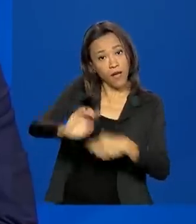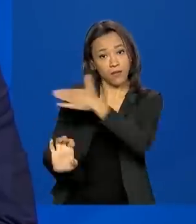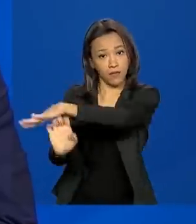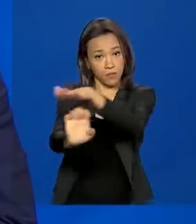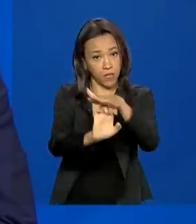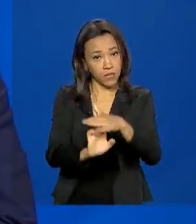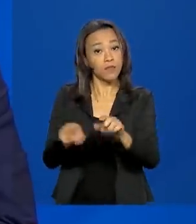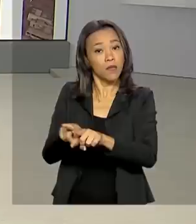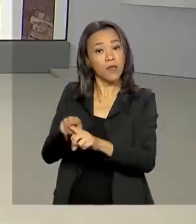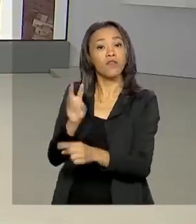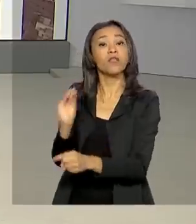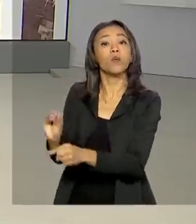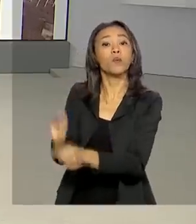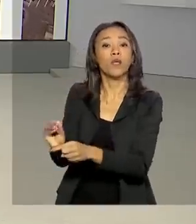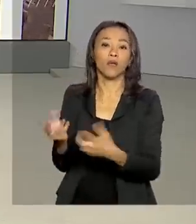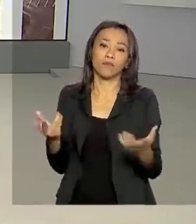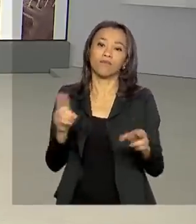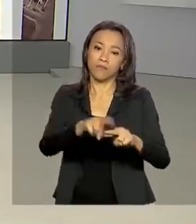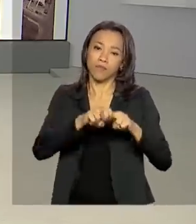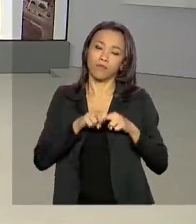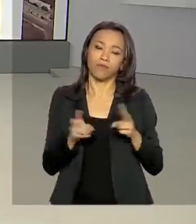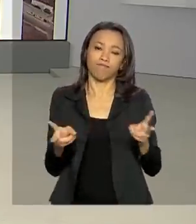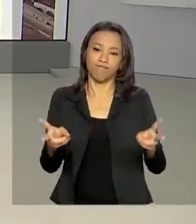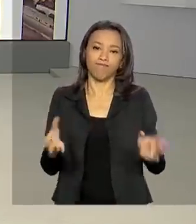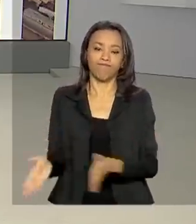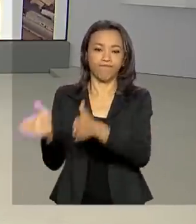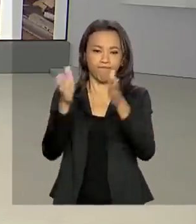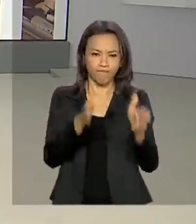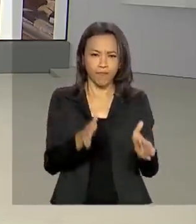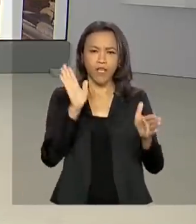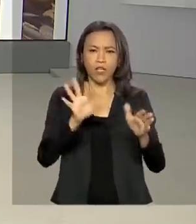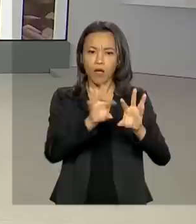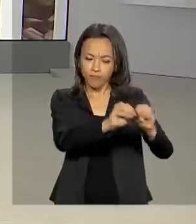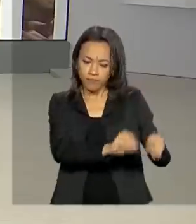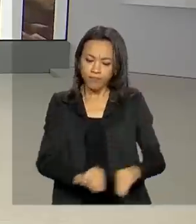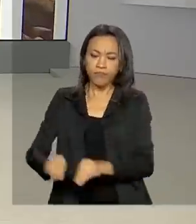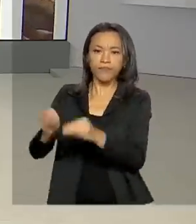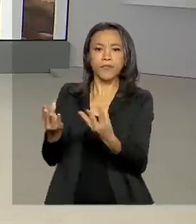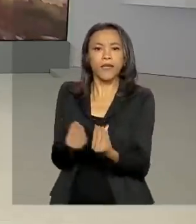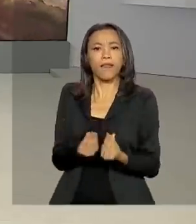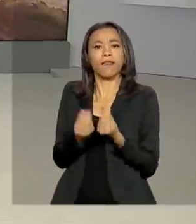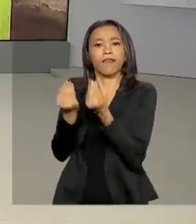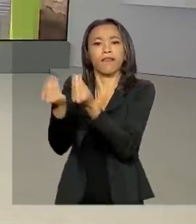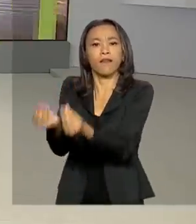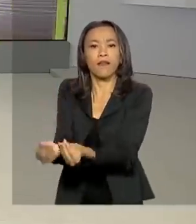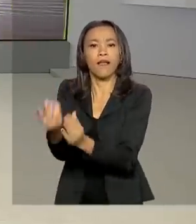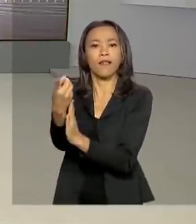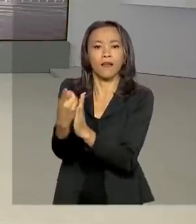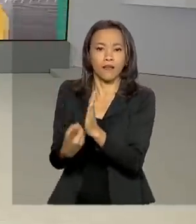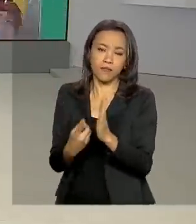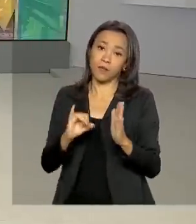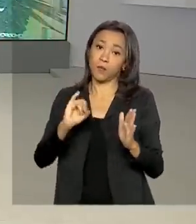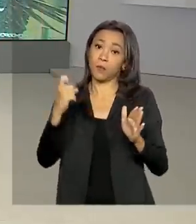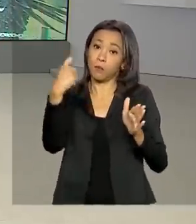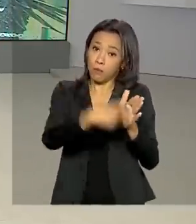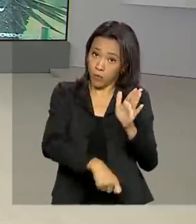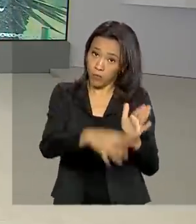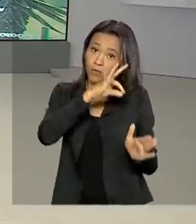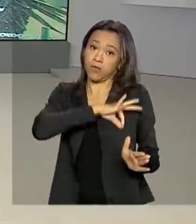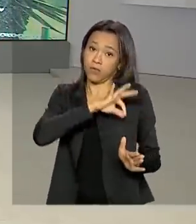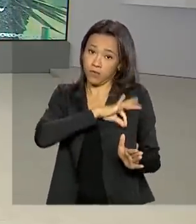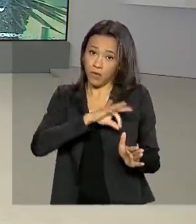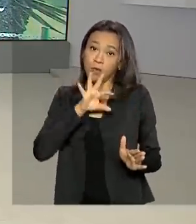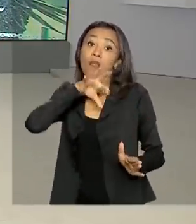serão preservadas. Foi prorrogado o prazo para entregar a declaração do imposto de renda. O repórter Glauco de